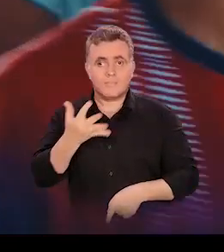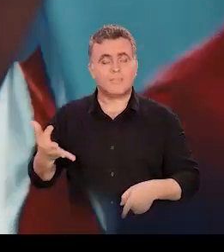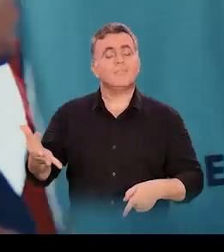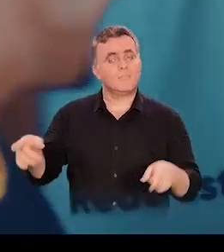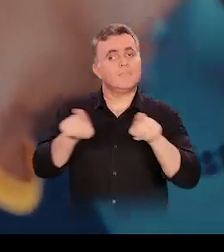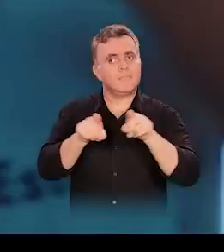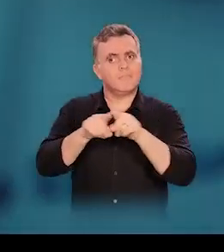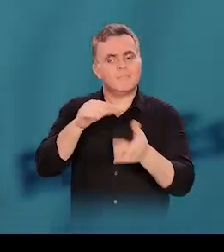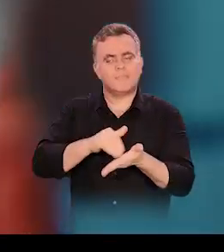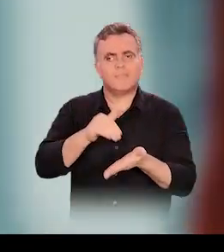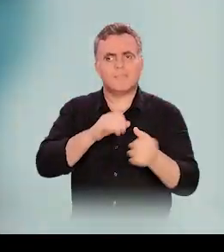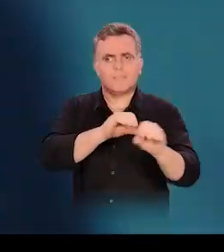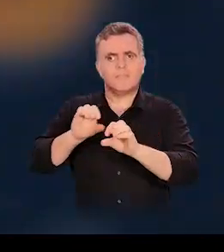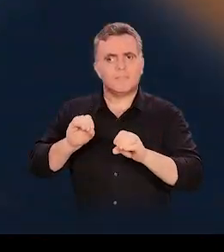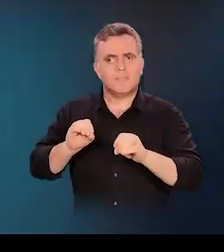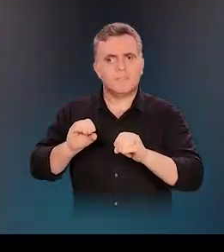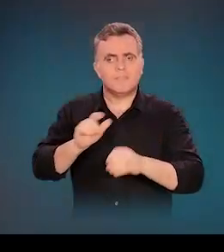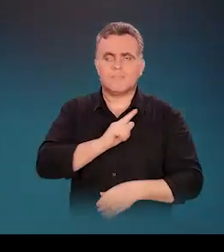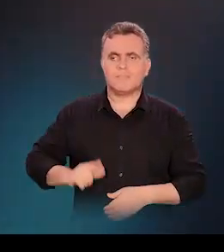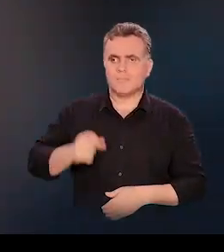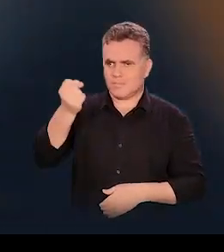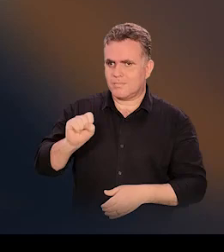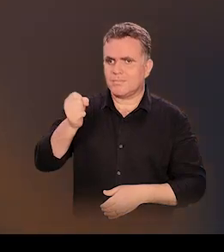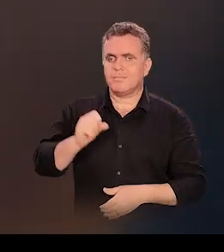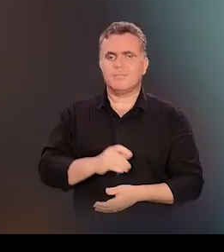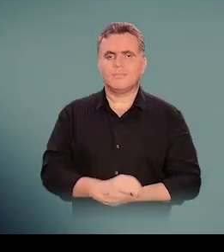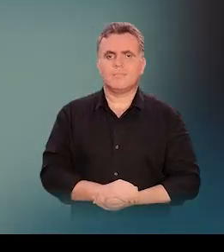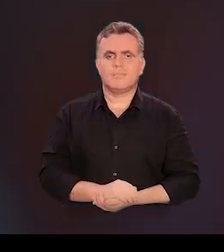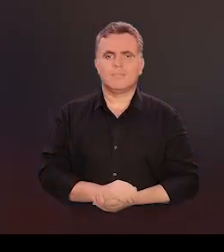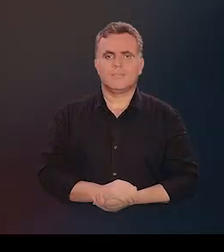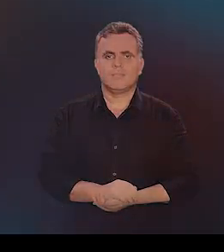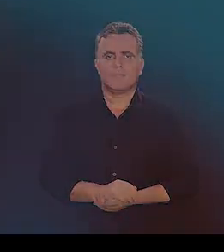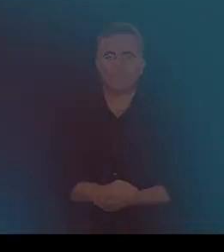bom pra mim. Secretaria de Estado de Educação. Sergipe. Governo do Estado.